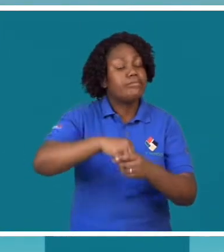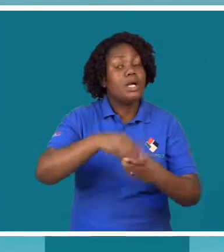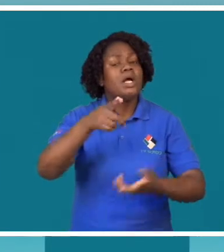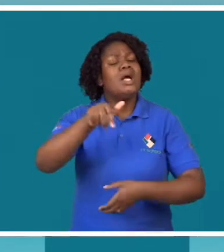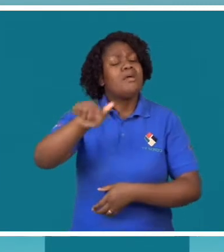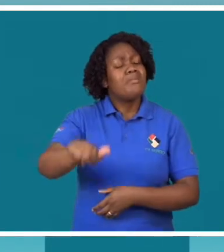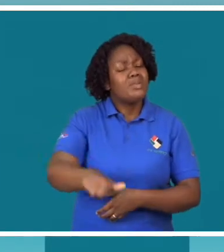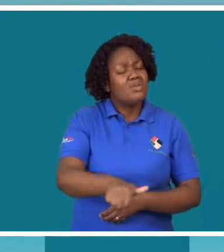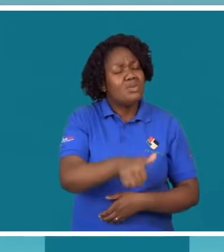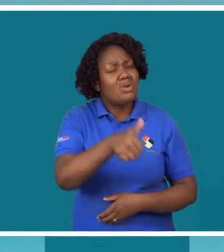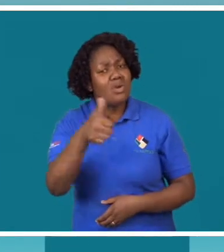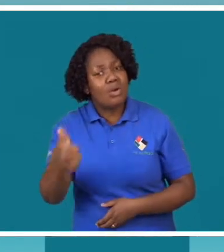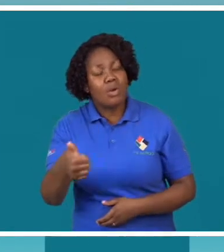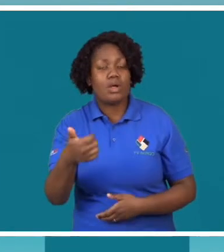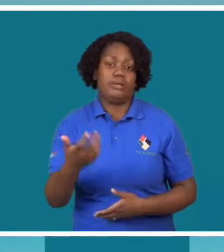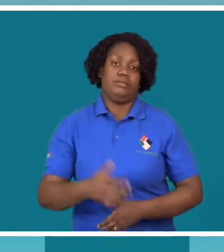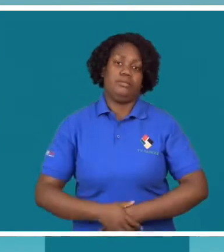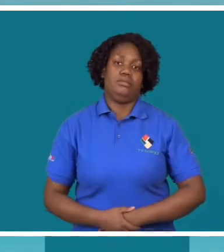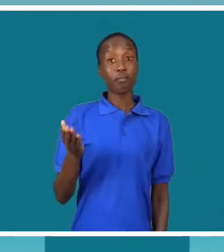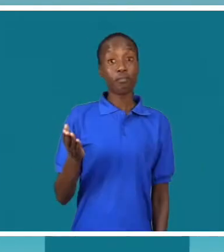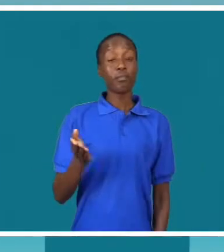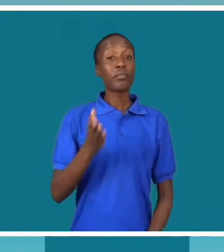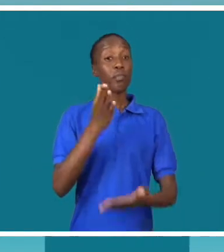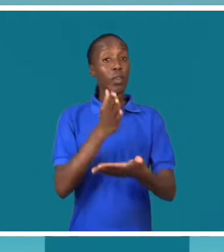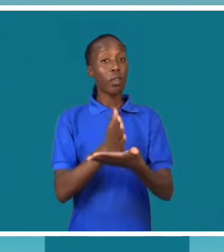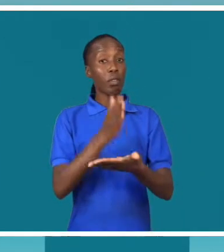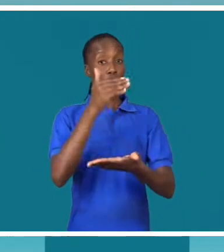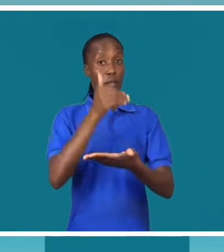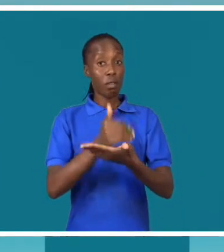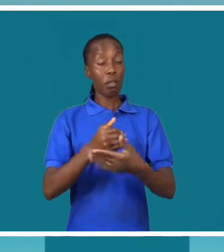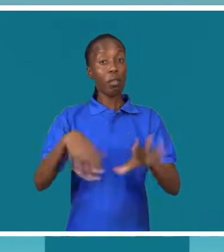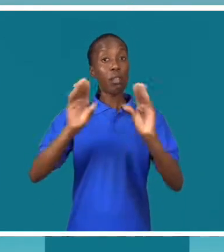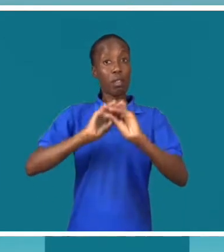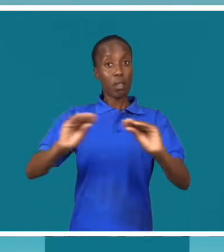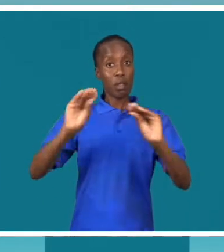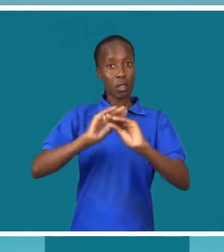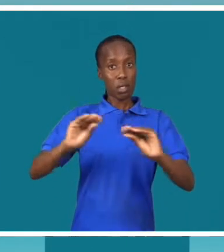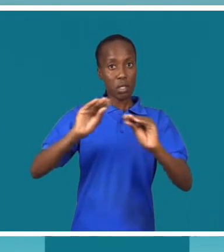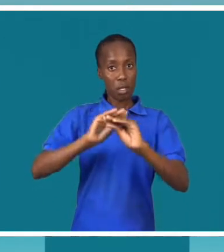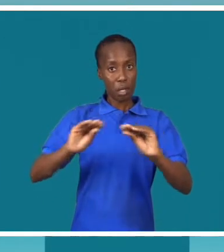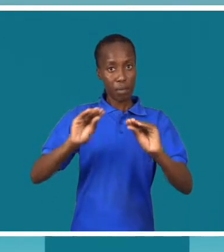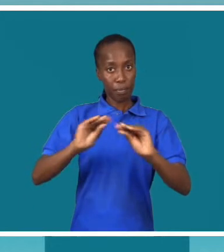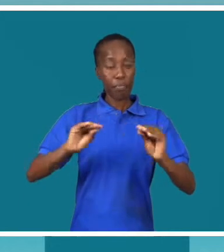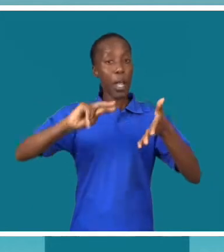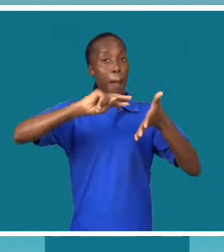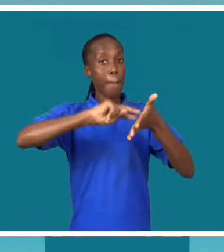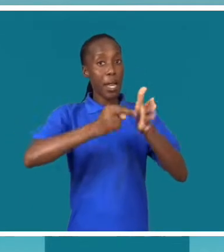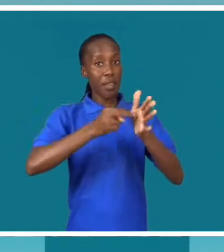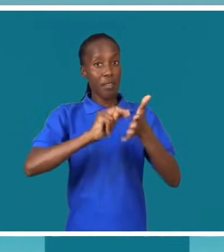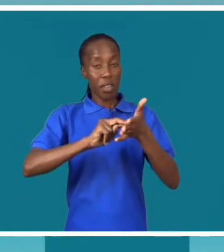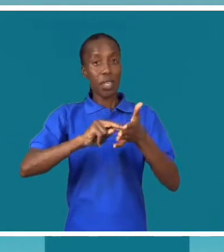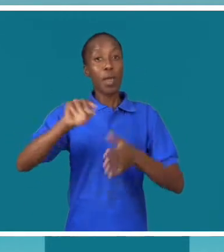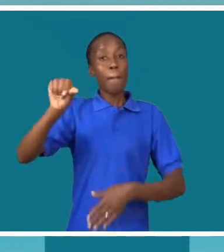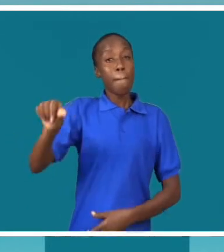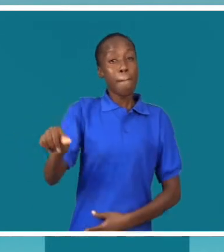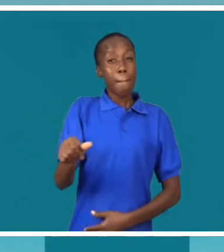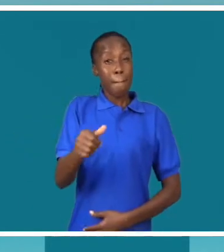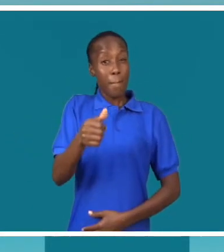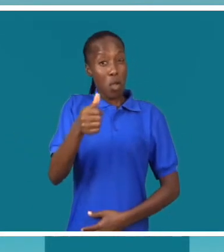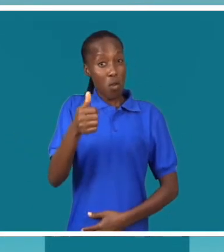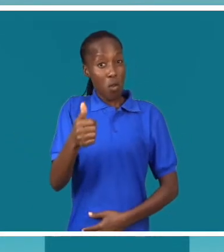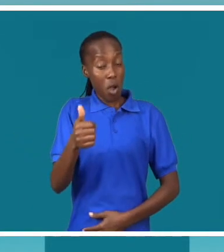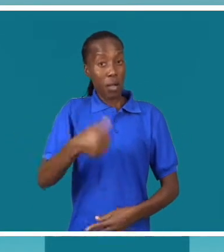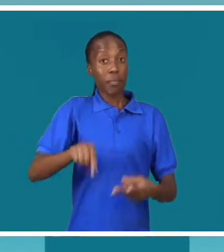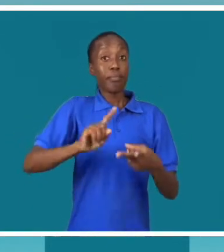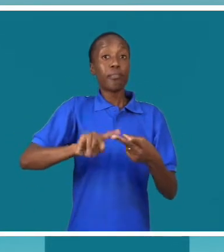deficiência no Sistema Nacional de Ensino. Vai permitir com que o setor da educação planifique